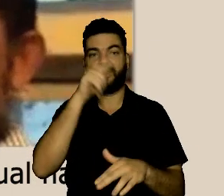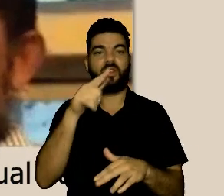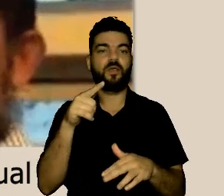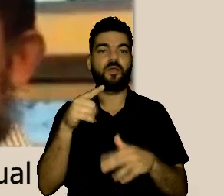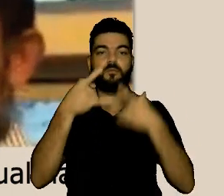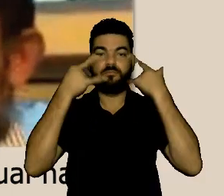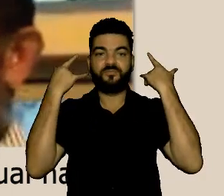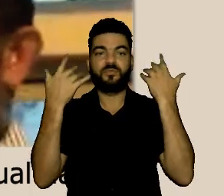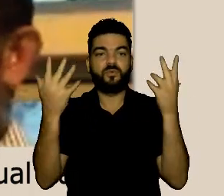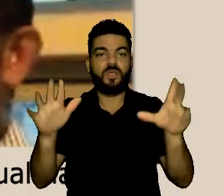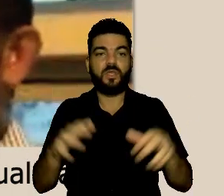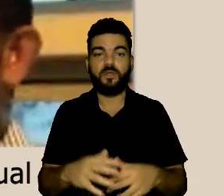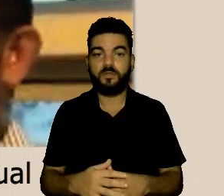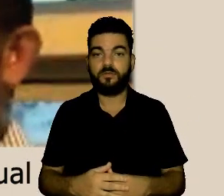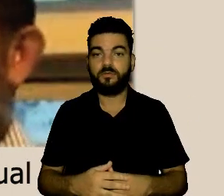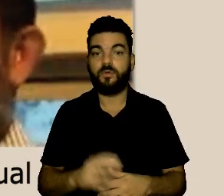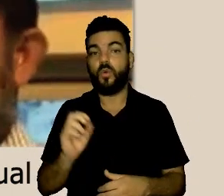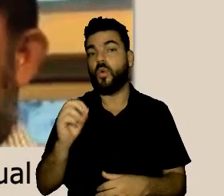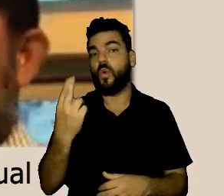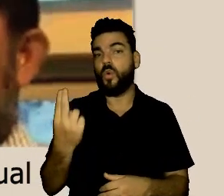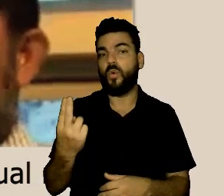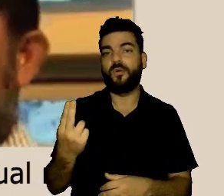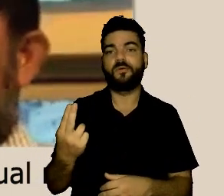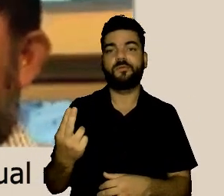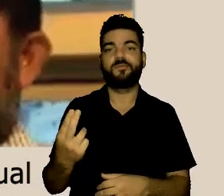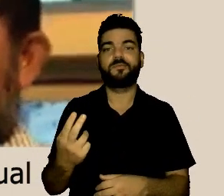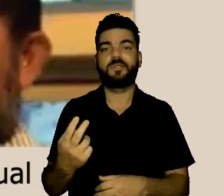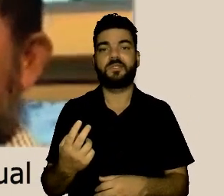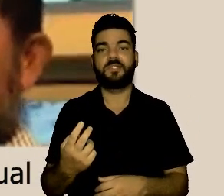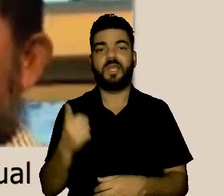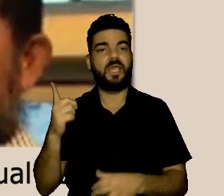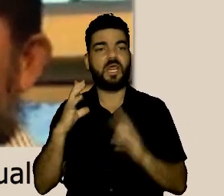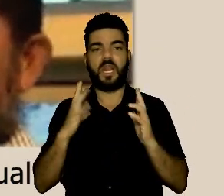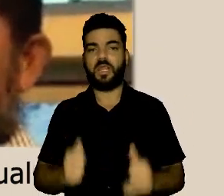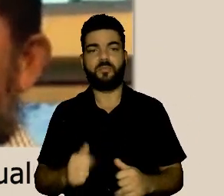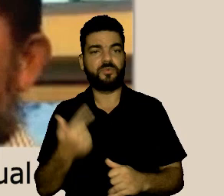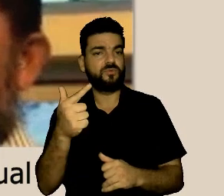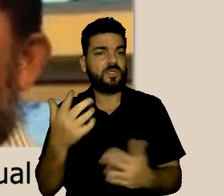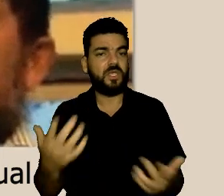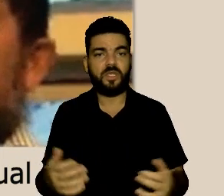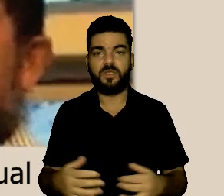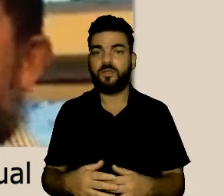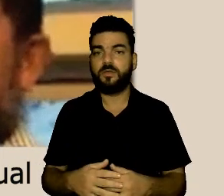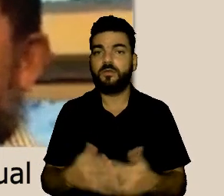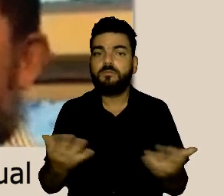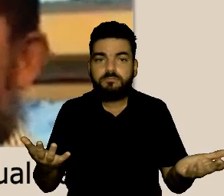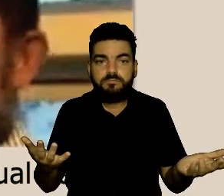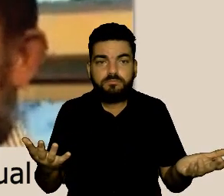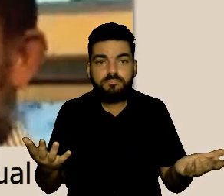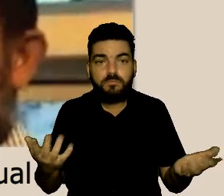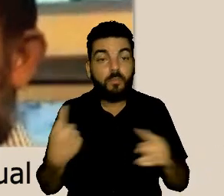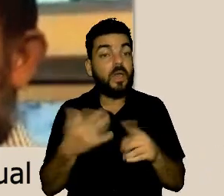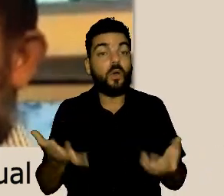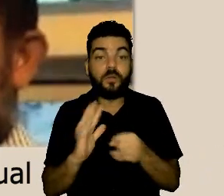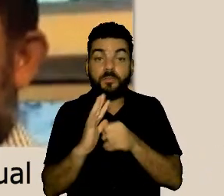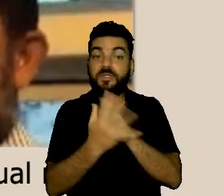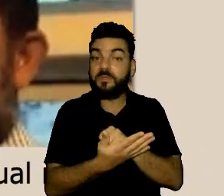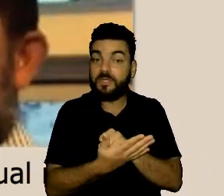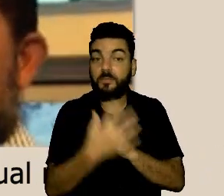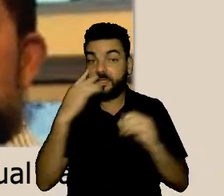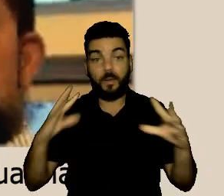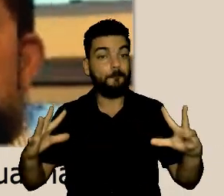2019 por quê? fulano não está usando a máscara ele não tem não tem